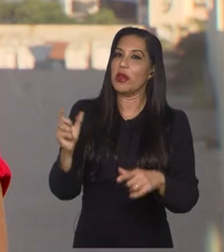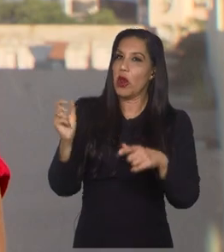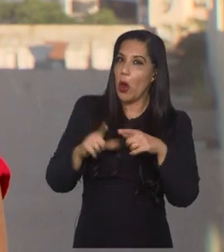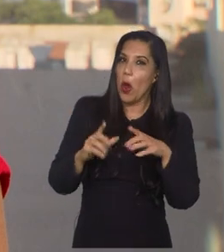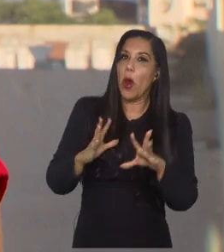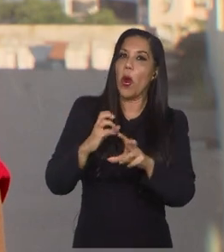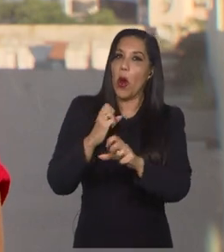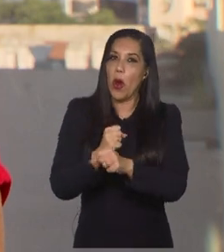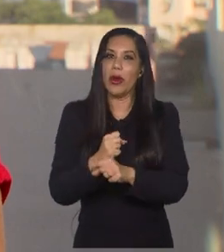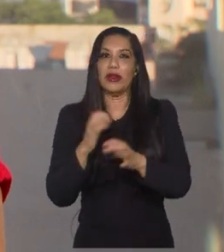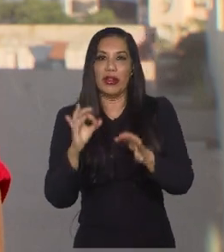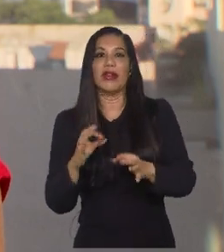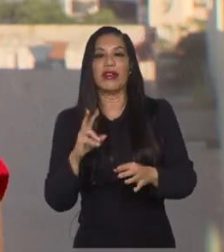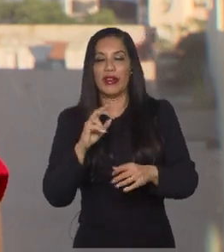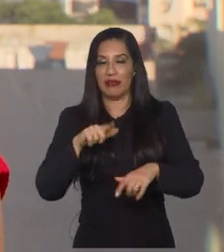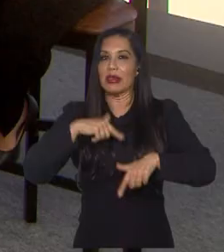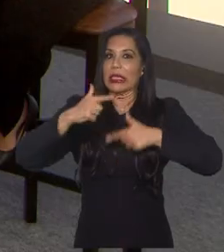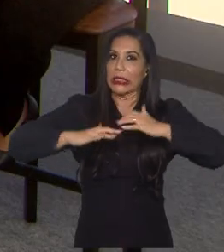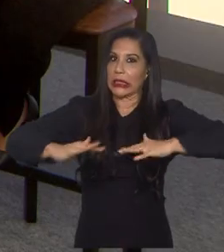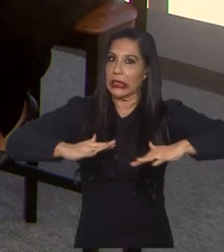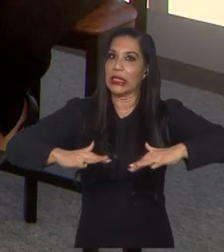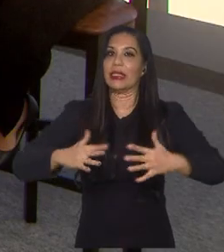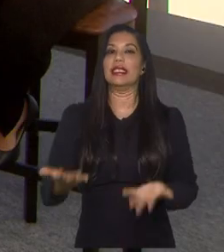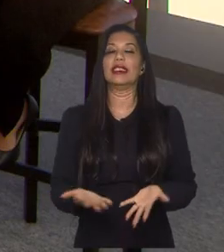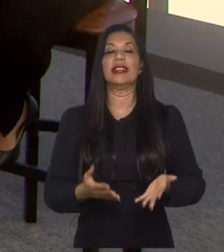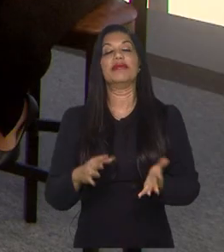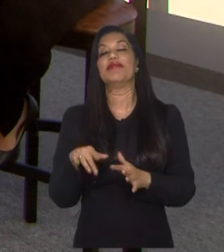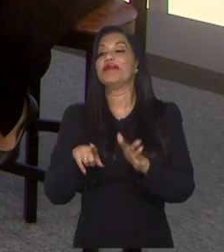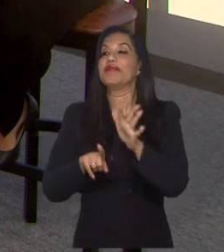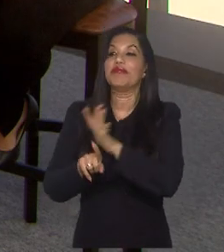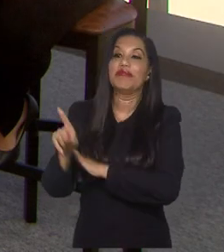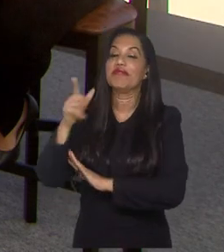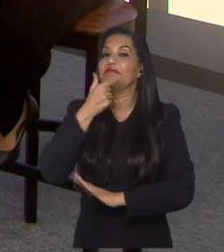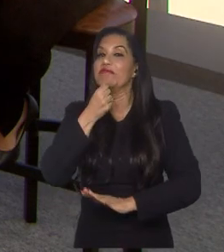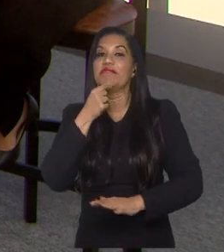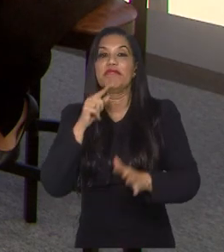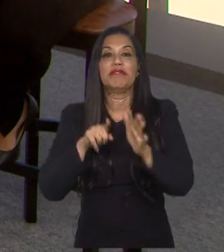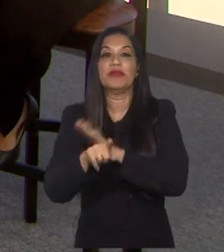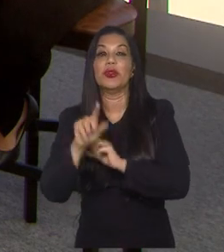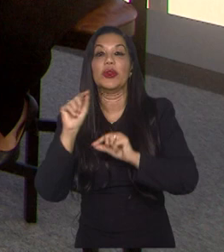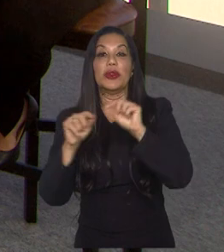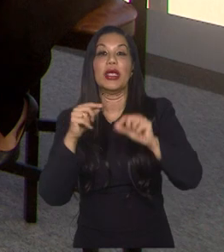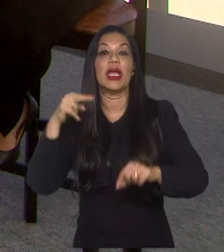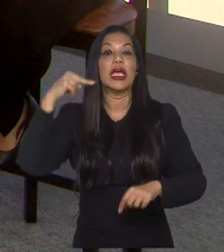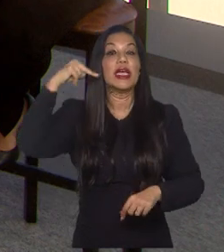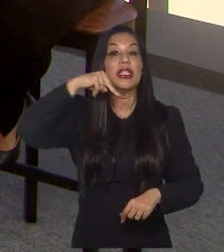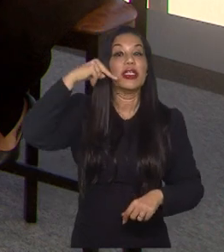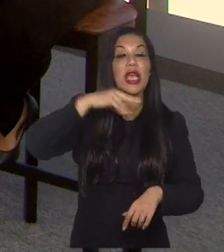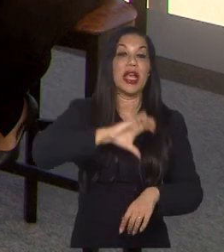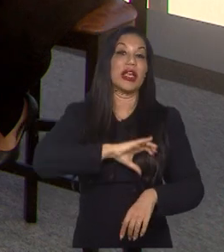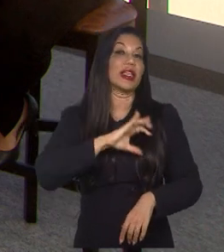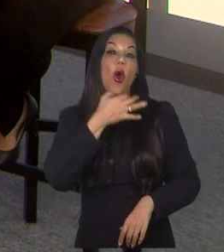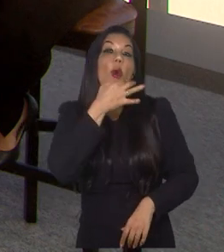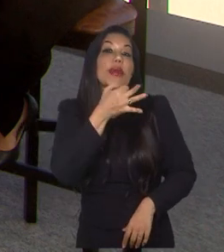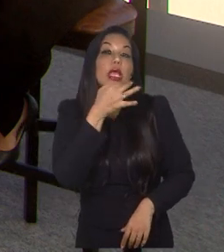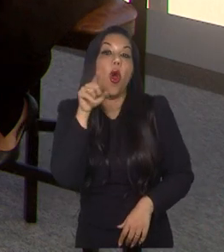vai, sem dúvida, querer incomodar também. Tiago, o a gente pode esperar desse jogo, Nigéria e Canadá?